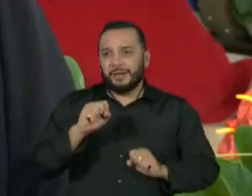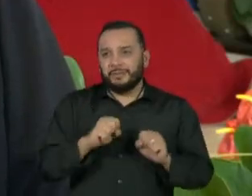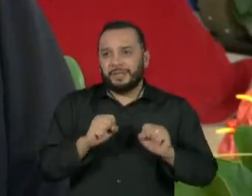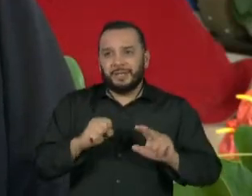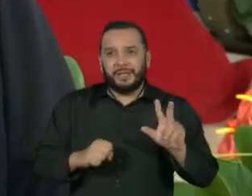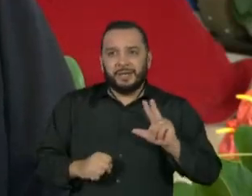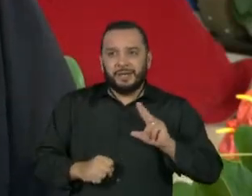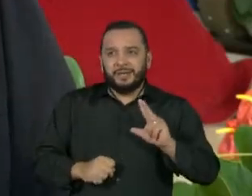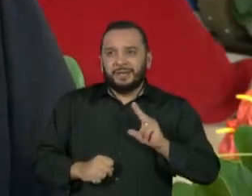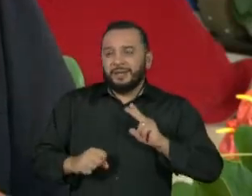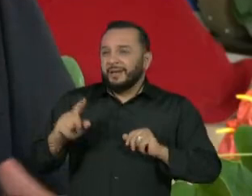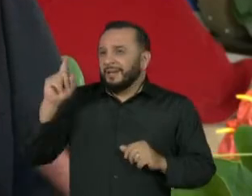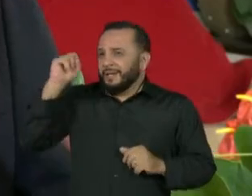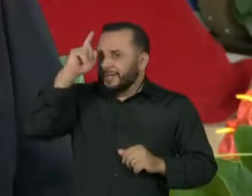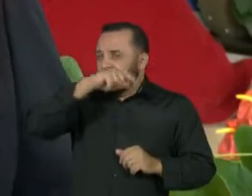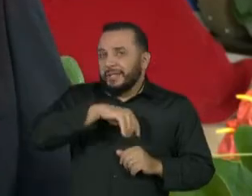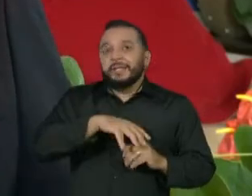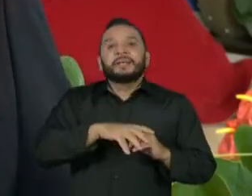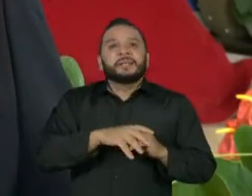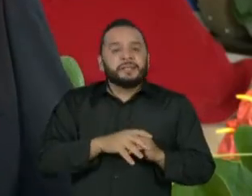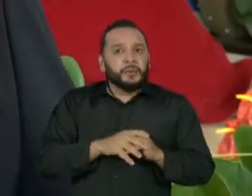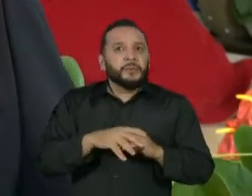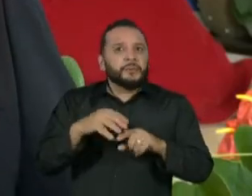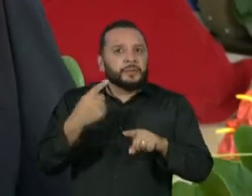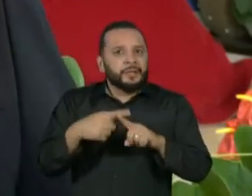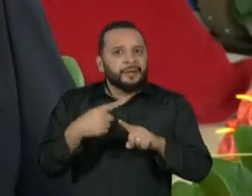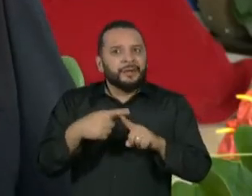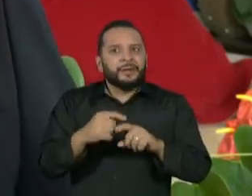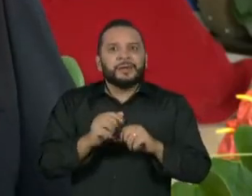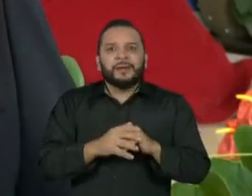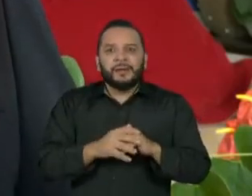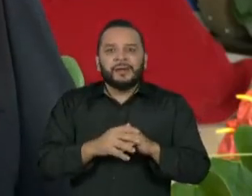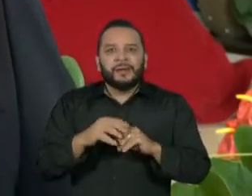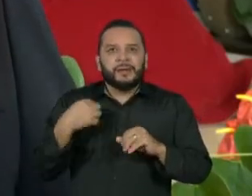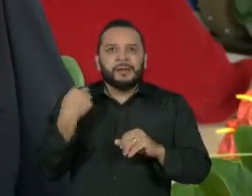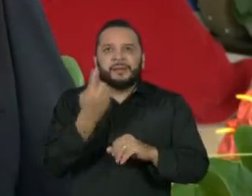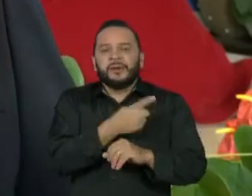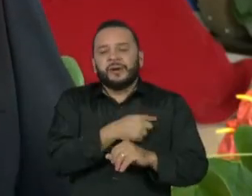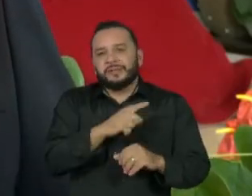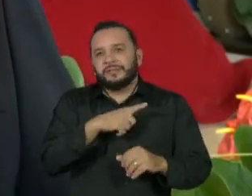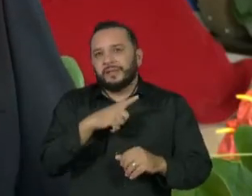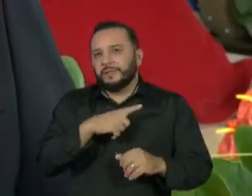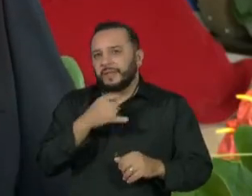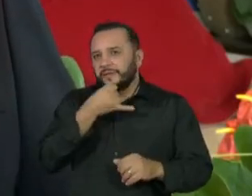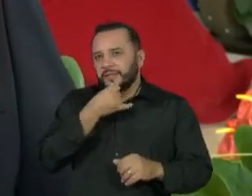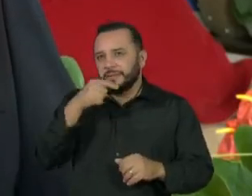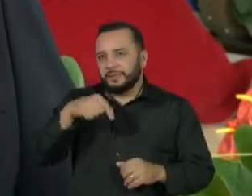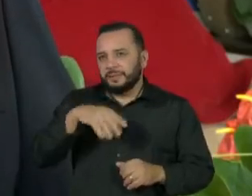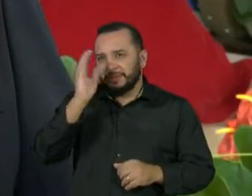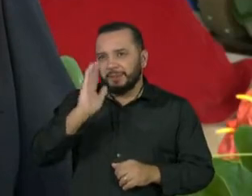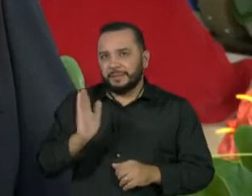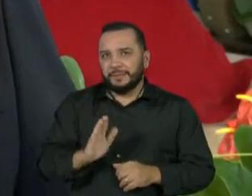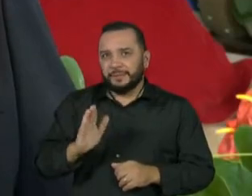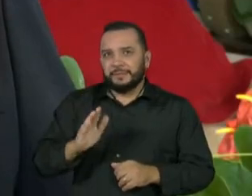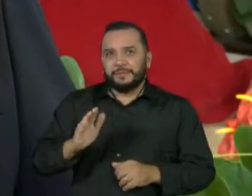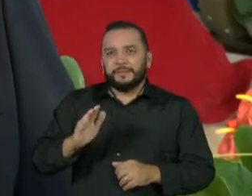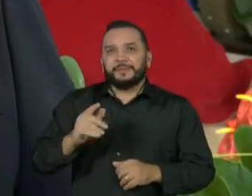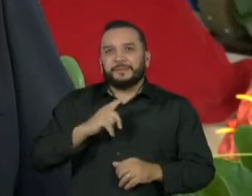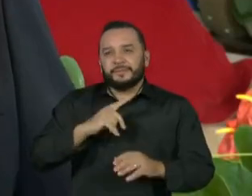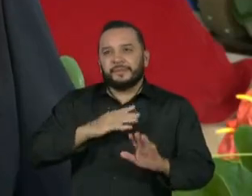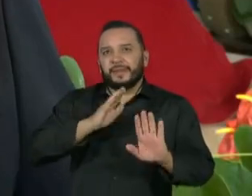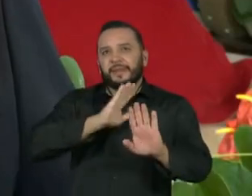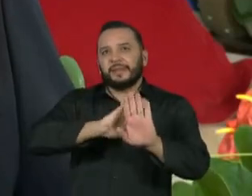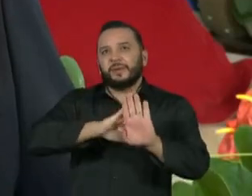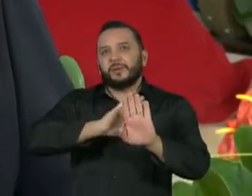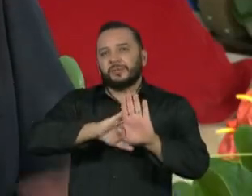nós temos... Infelizmente, o Brasil foi dominado pela ideologia